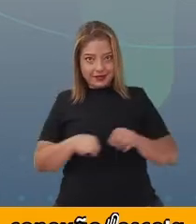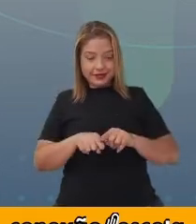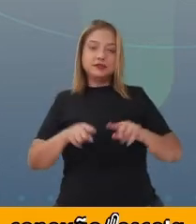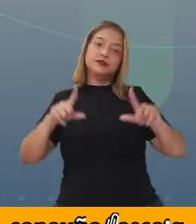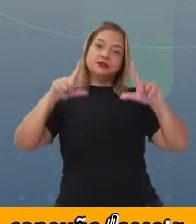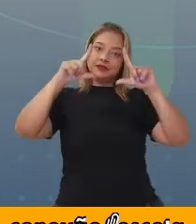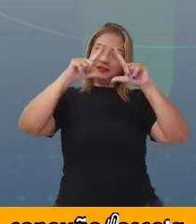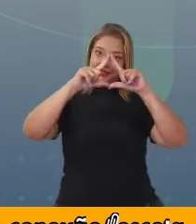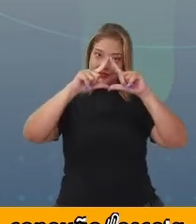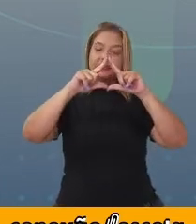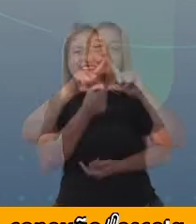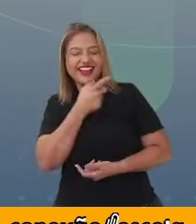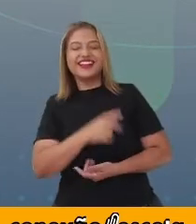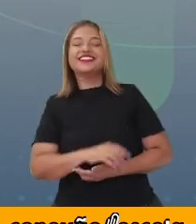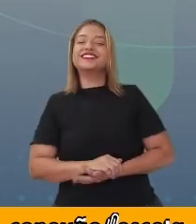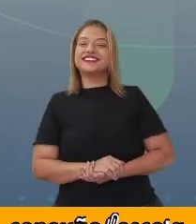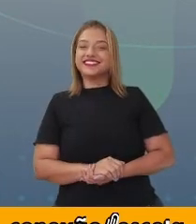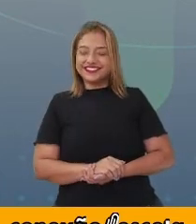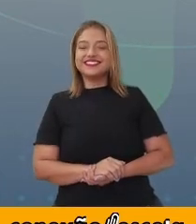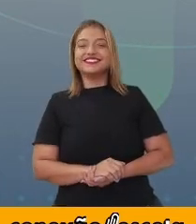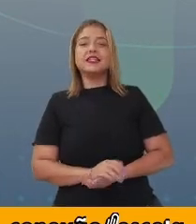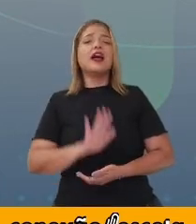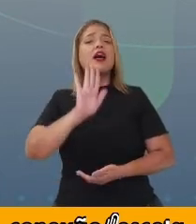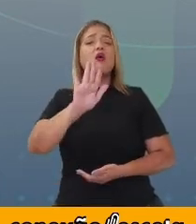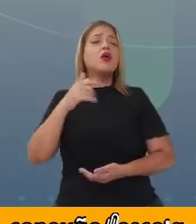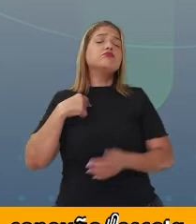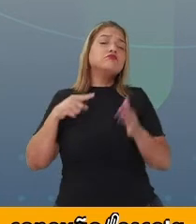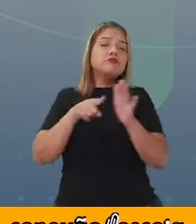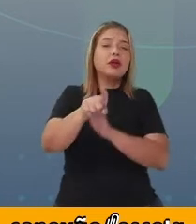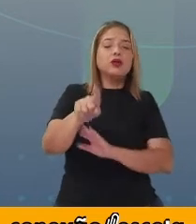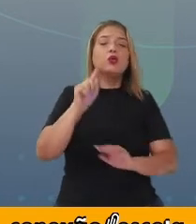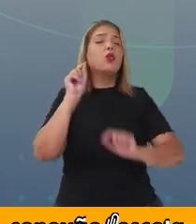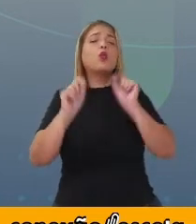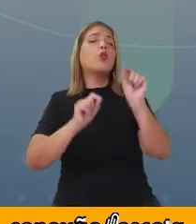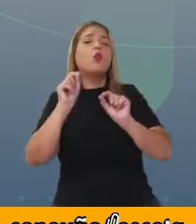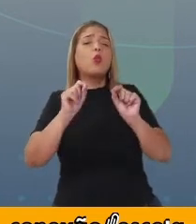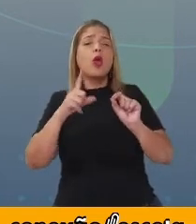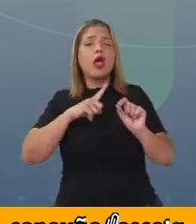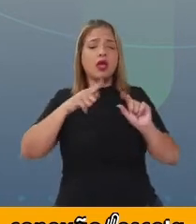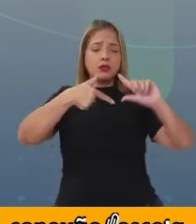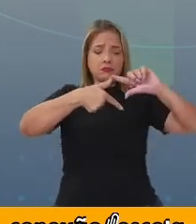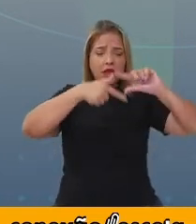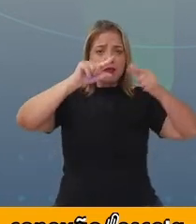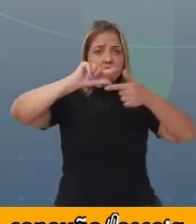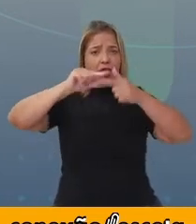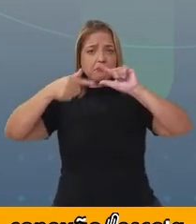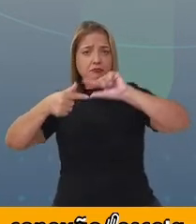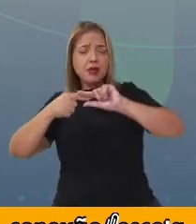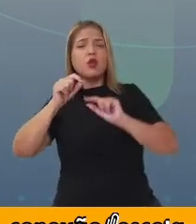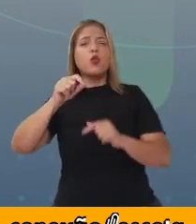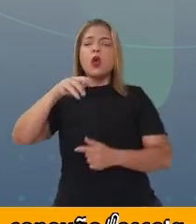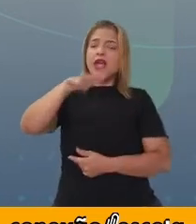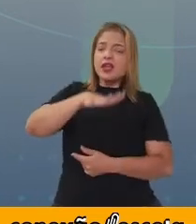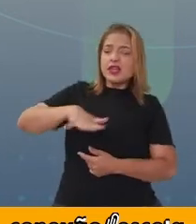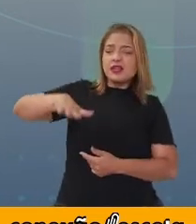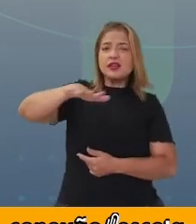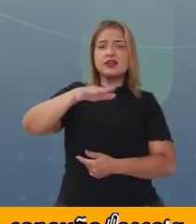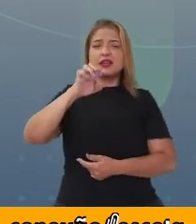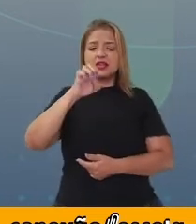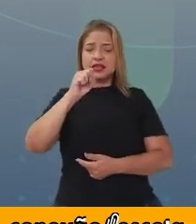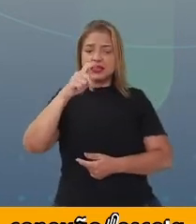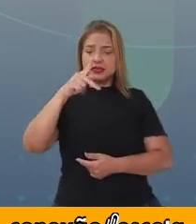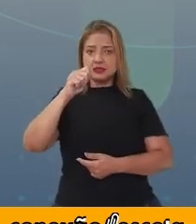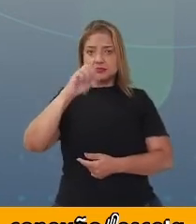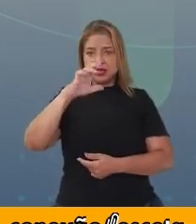triângulo. E o que são as figuras geométricas espaciais? Figuras